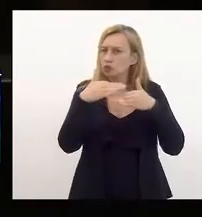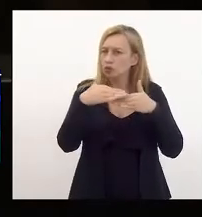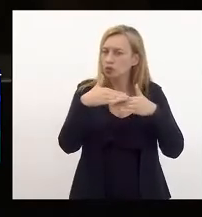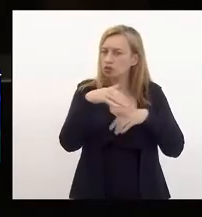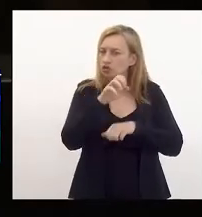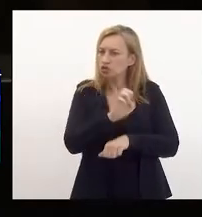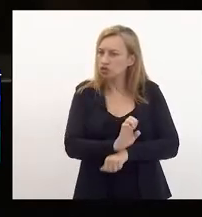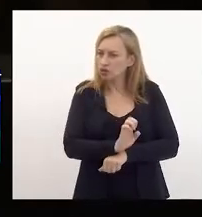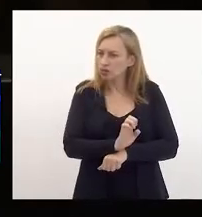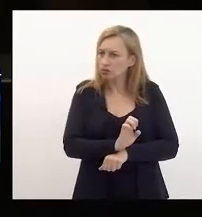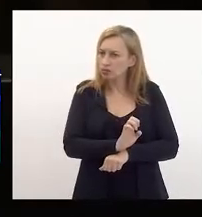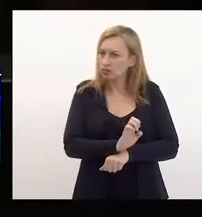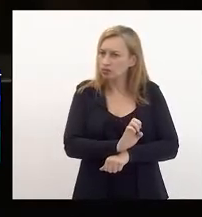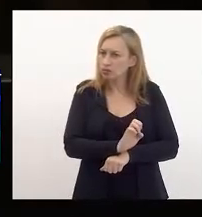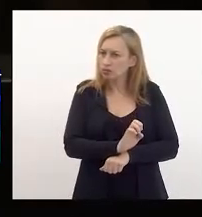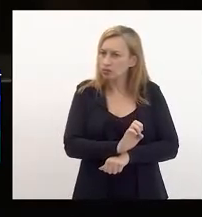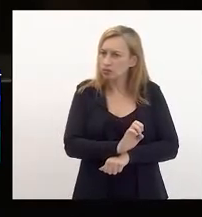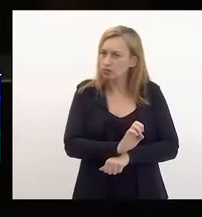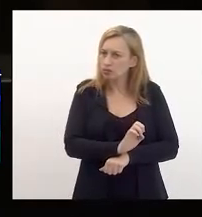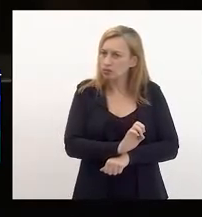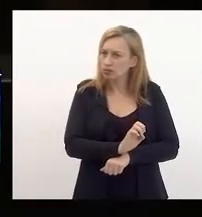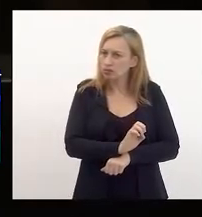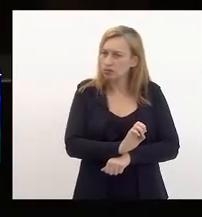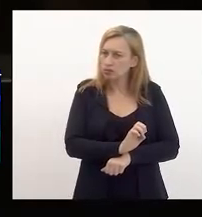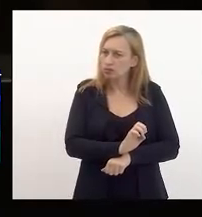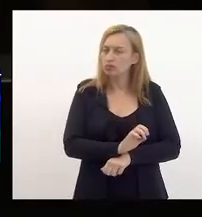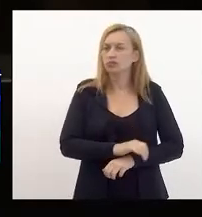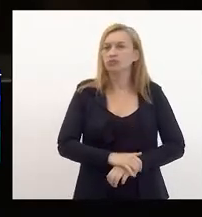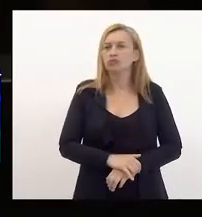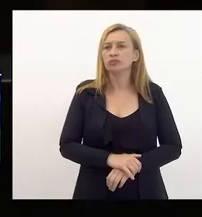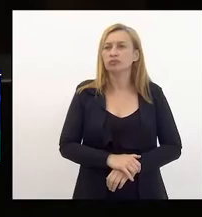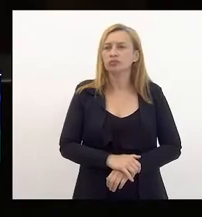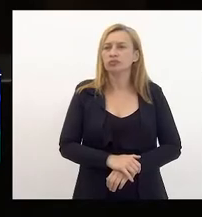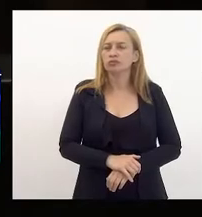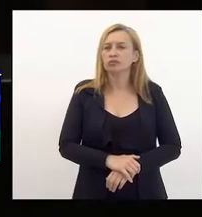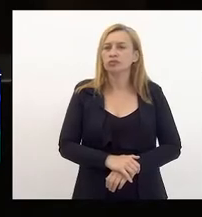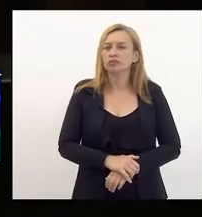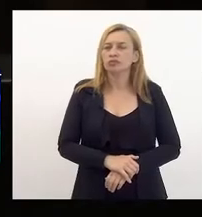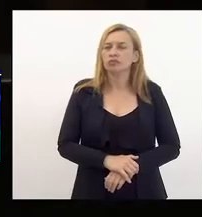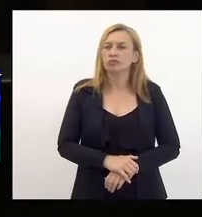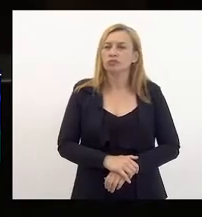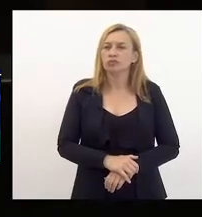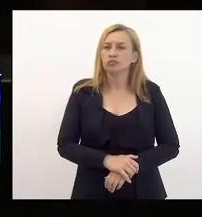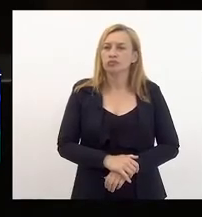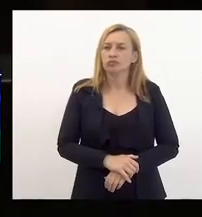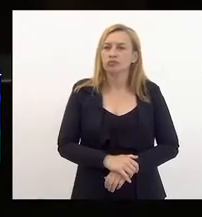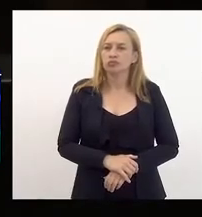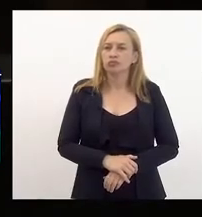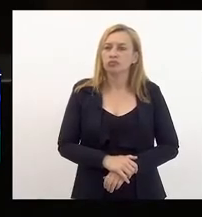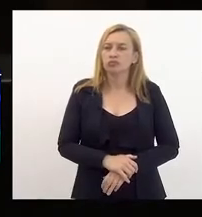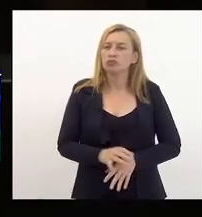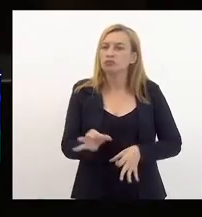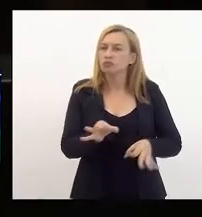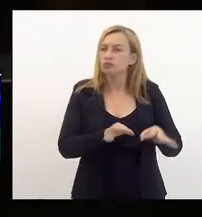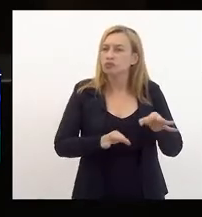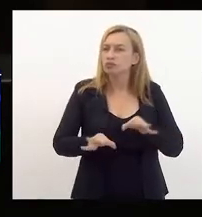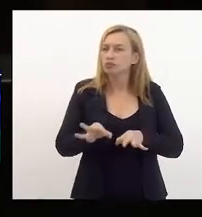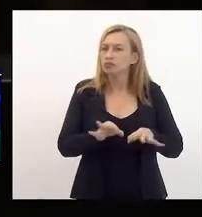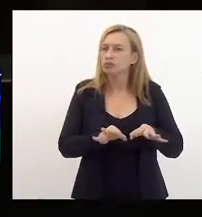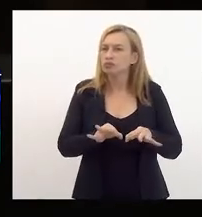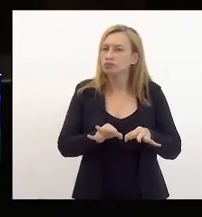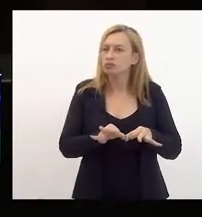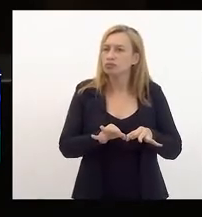Estado em cima, única e exclusivamente, de projetos